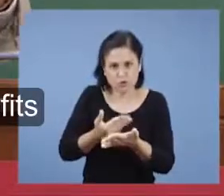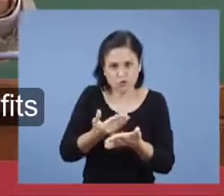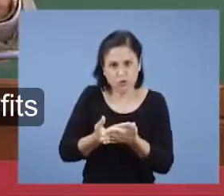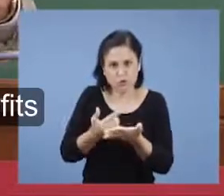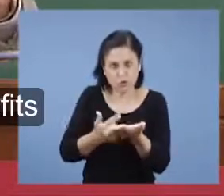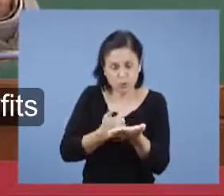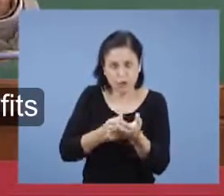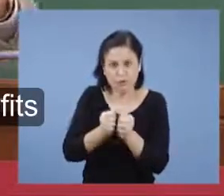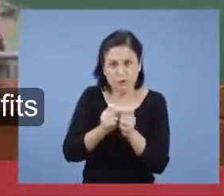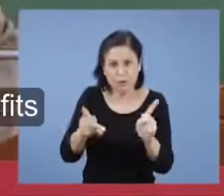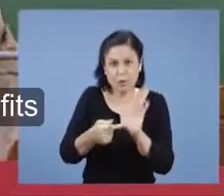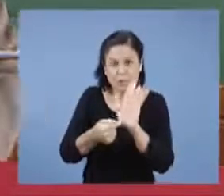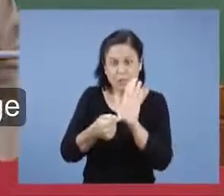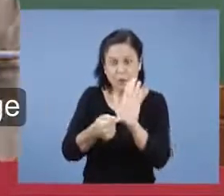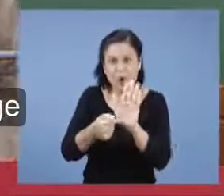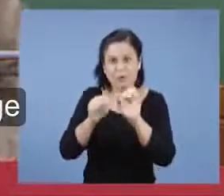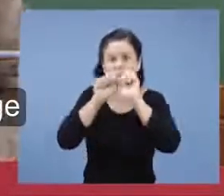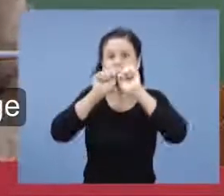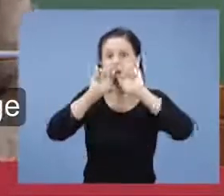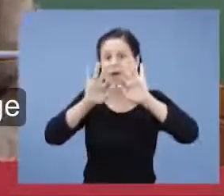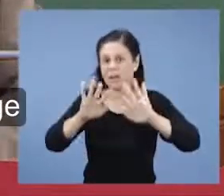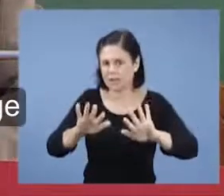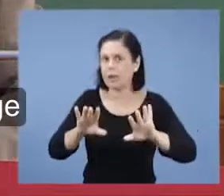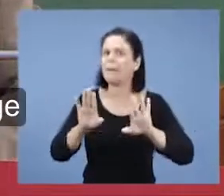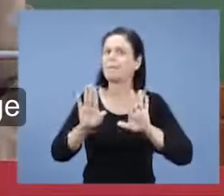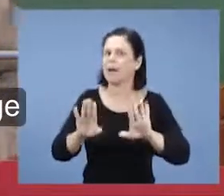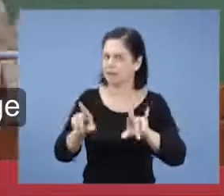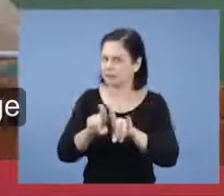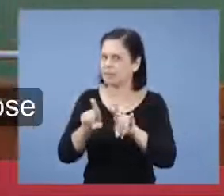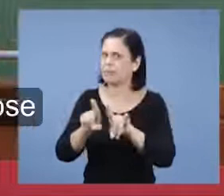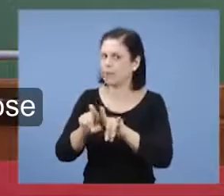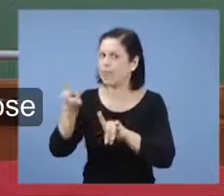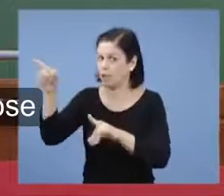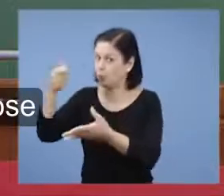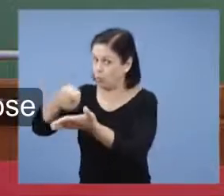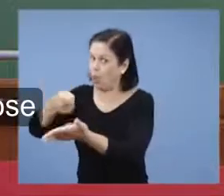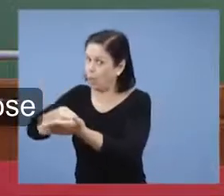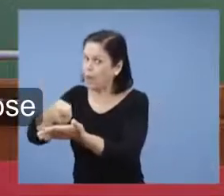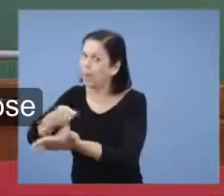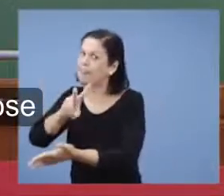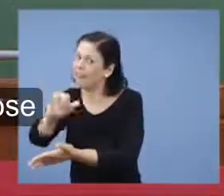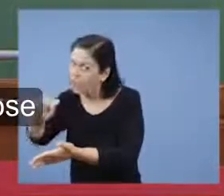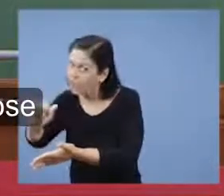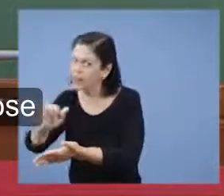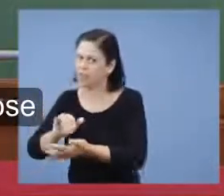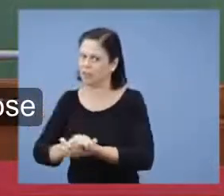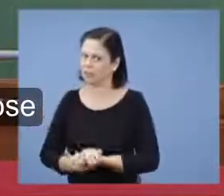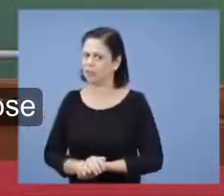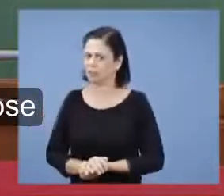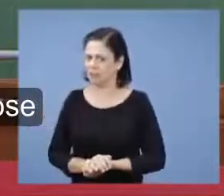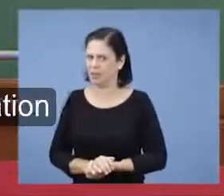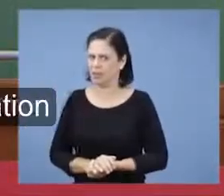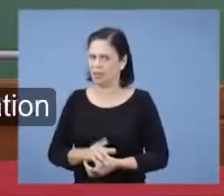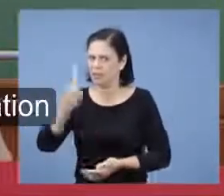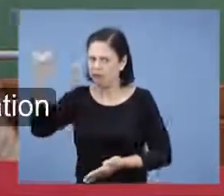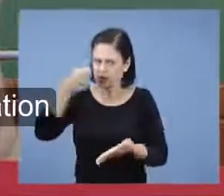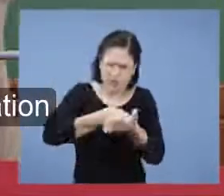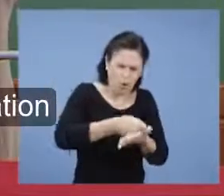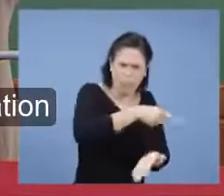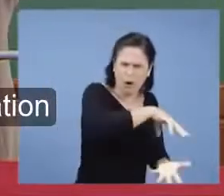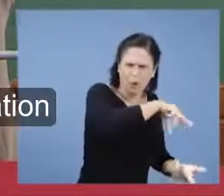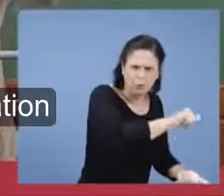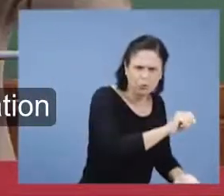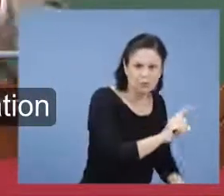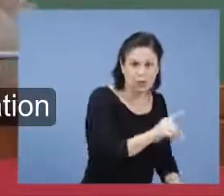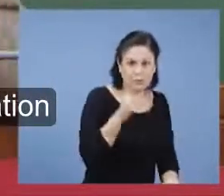aponta os benefícios, mas ao mesmo tempo é a cobrança. Ela não vem lá para fora, não. Ela vem para cá. Para aqueles que têm